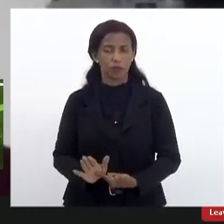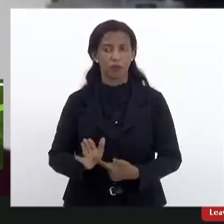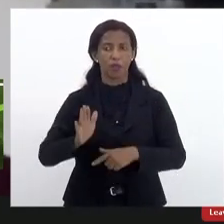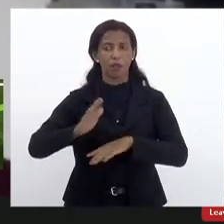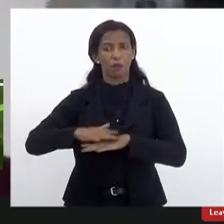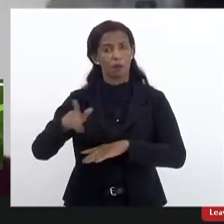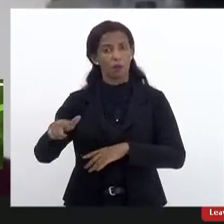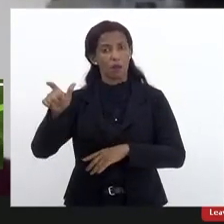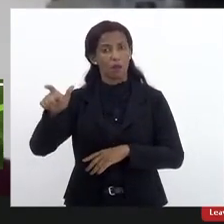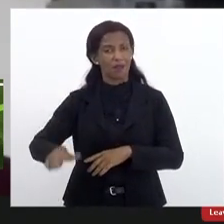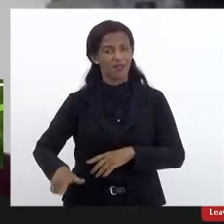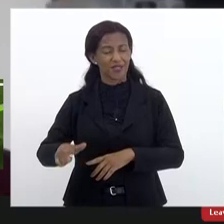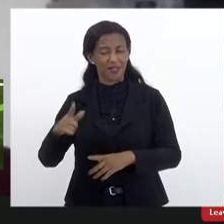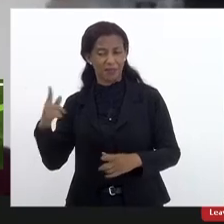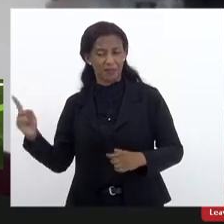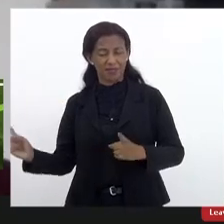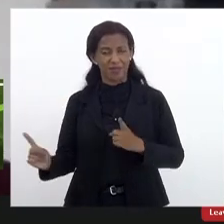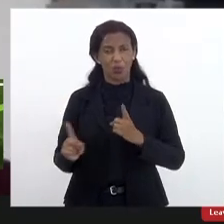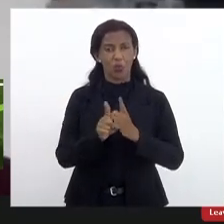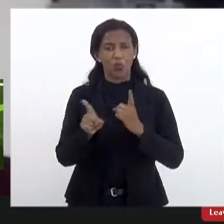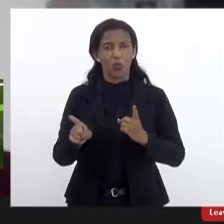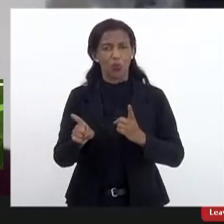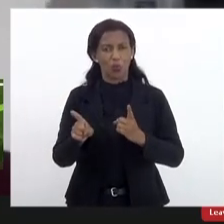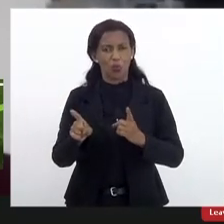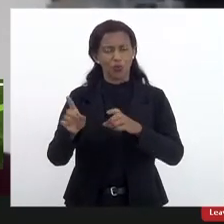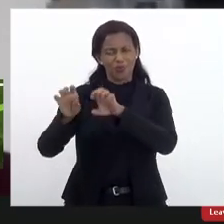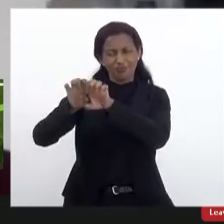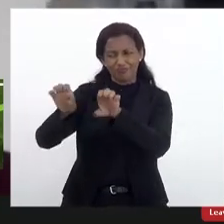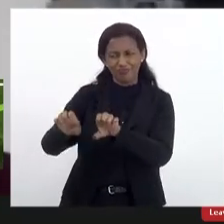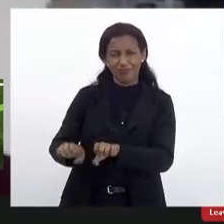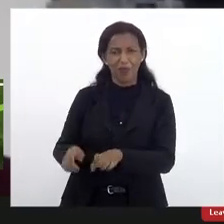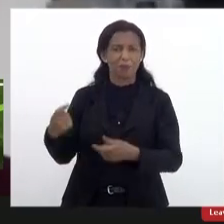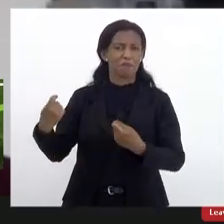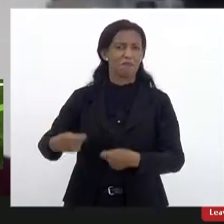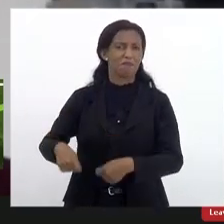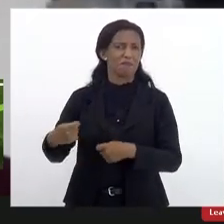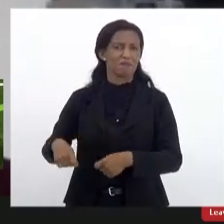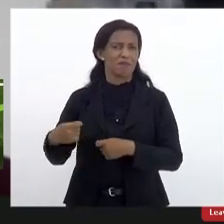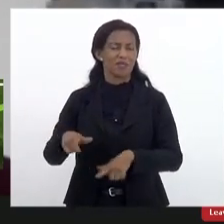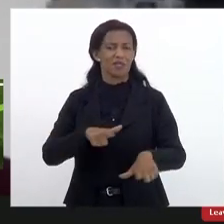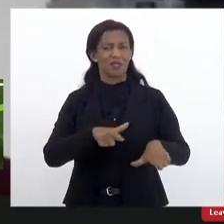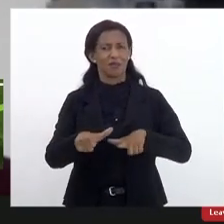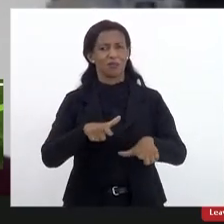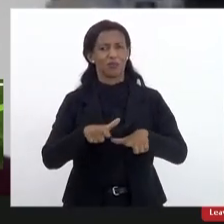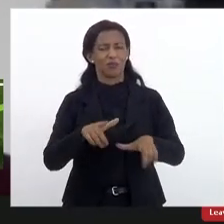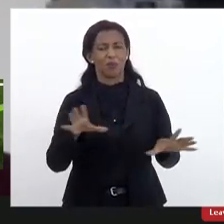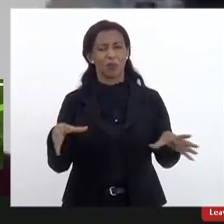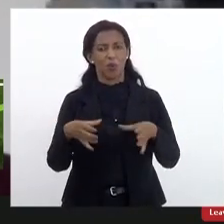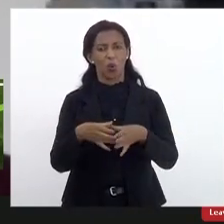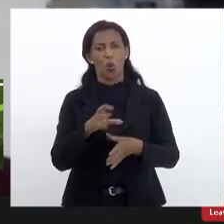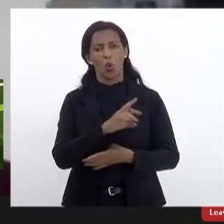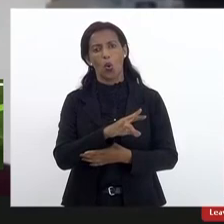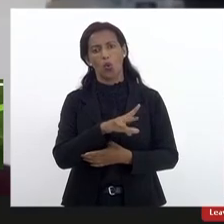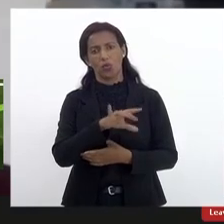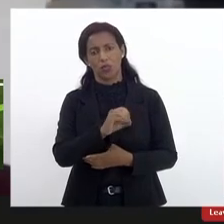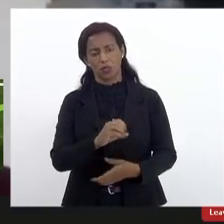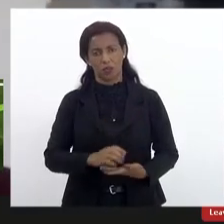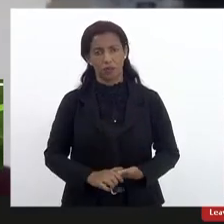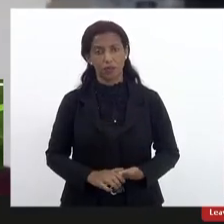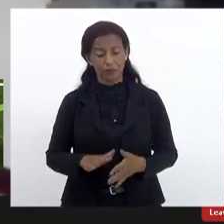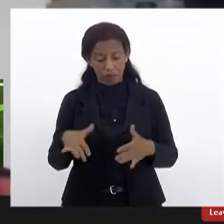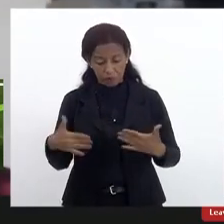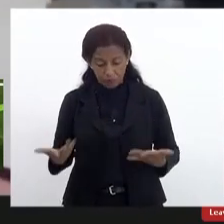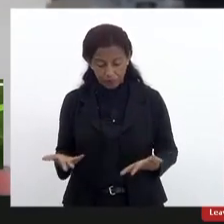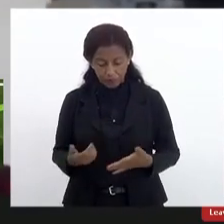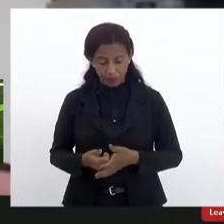que elas efetivamente esbarram em infraestrutura necessária para o trabalho do conselho então acho que